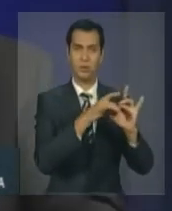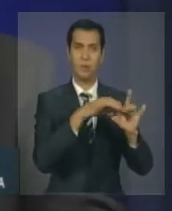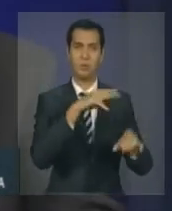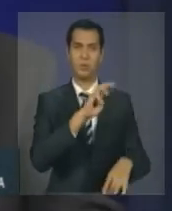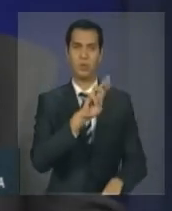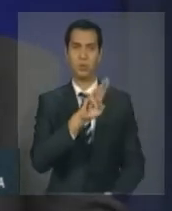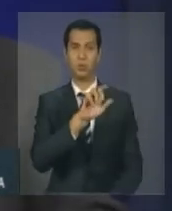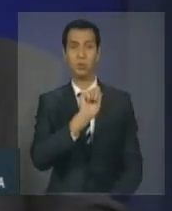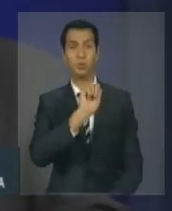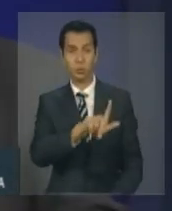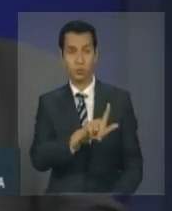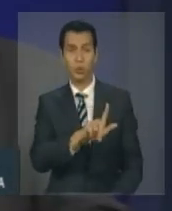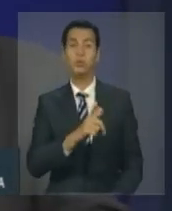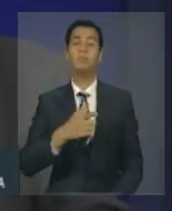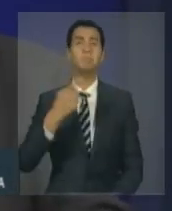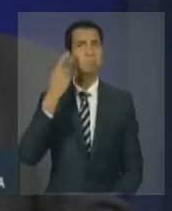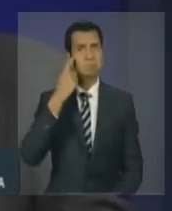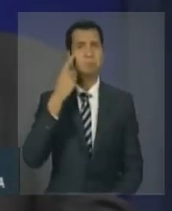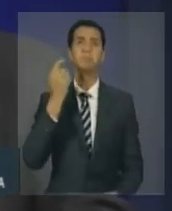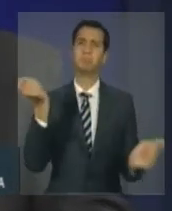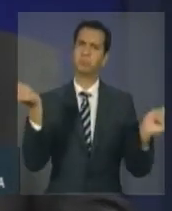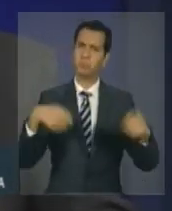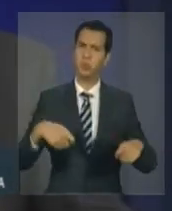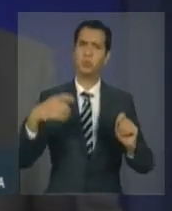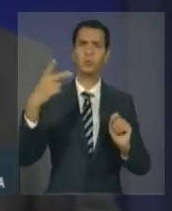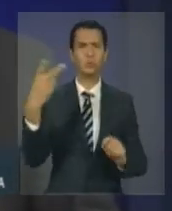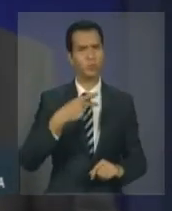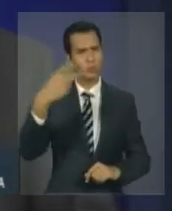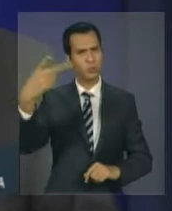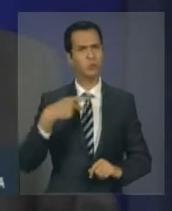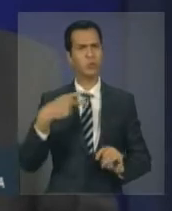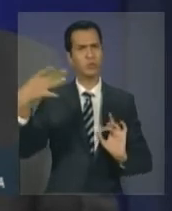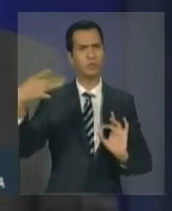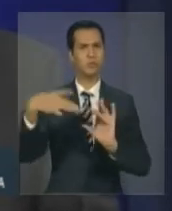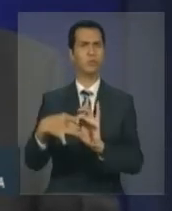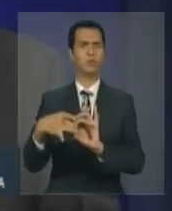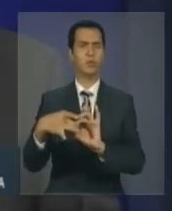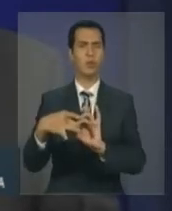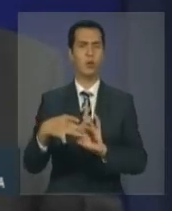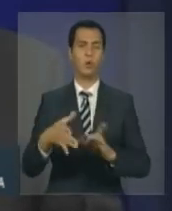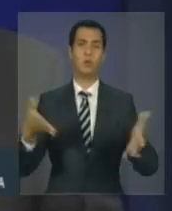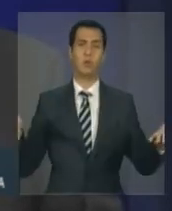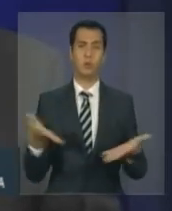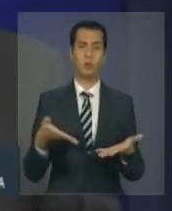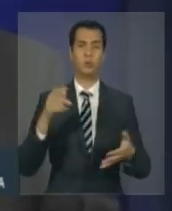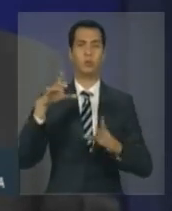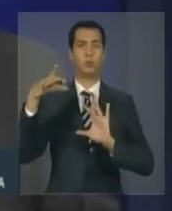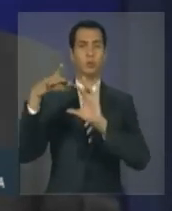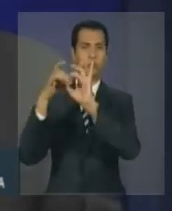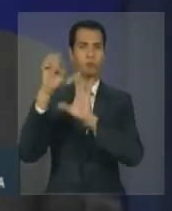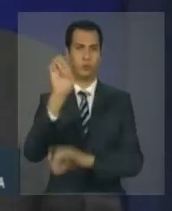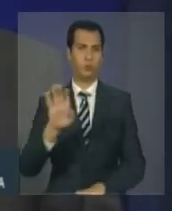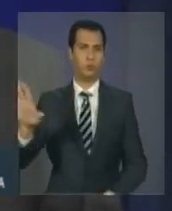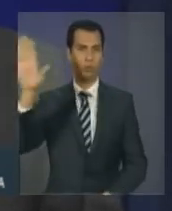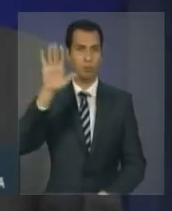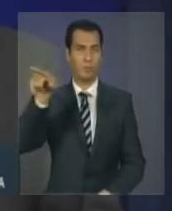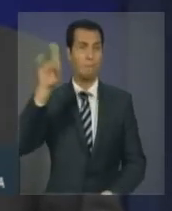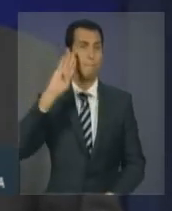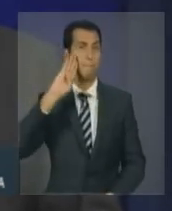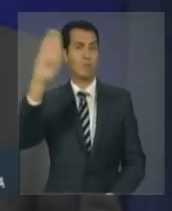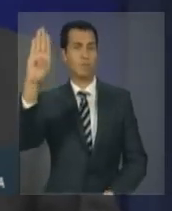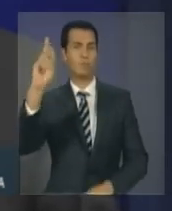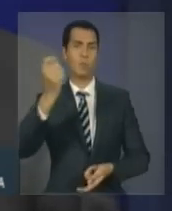económicos para as nossas duas regiões. A União Europeia é já hoje o principal parceiro comercial do Brasil,